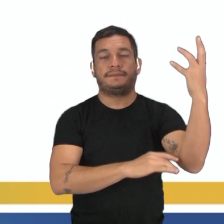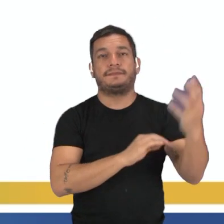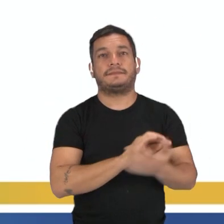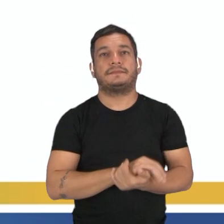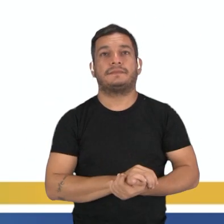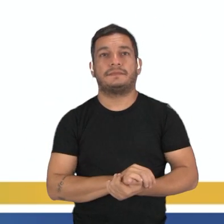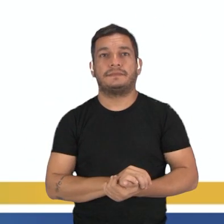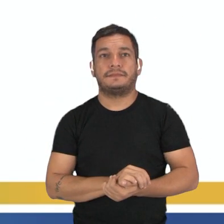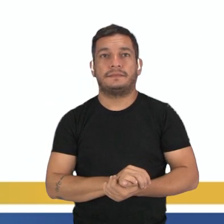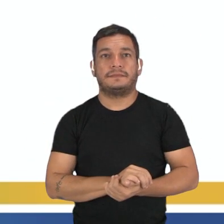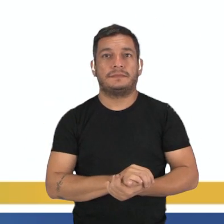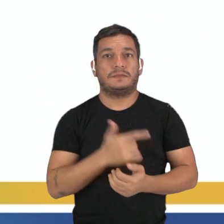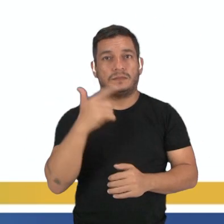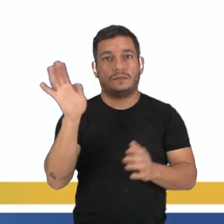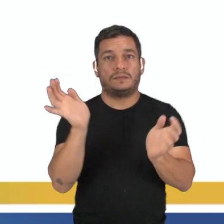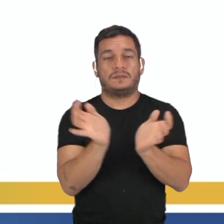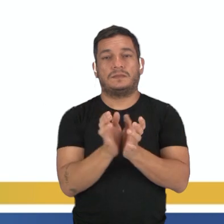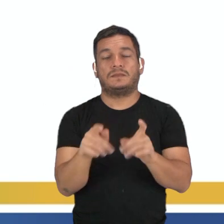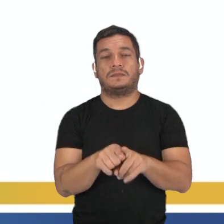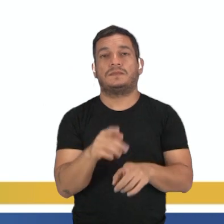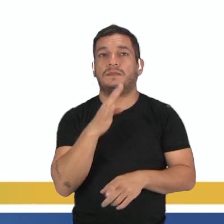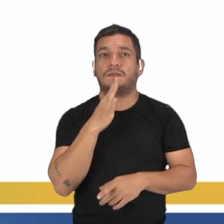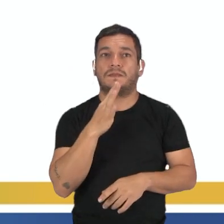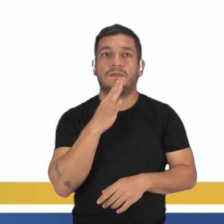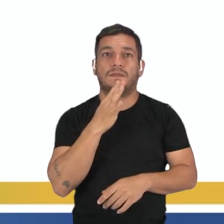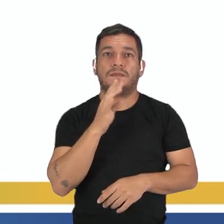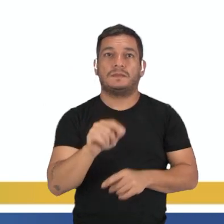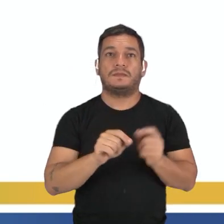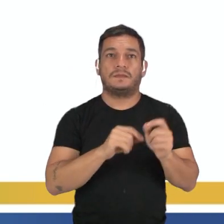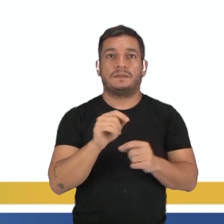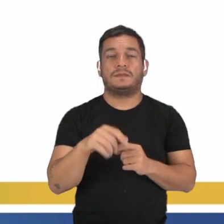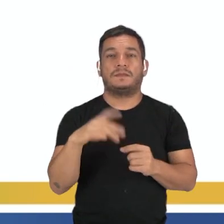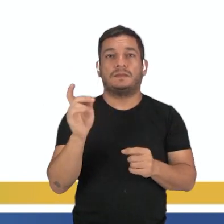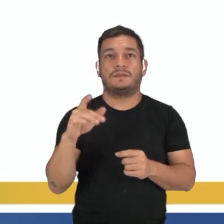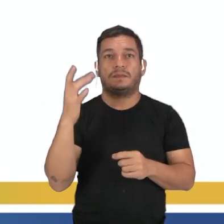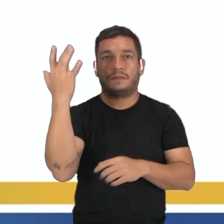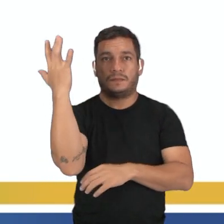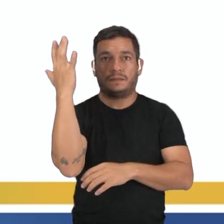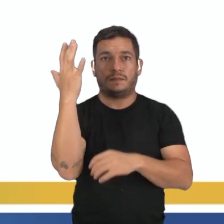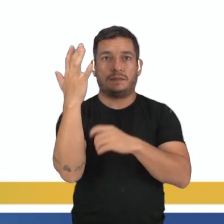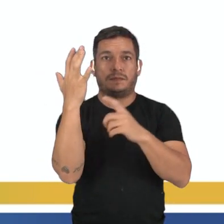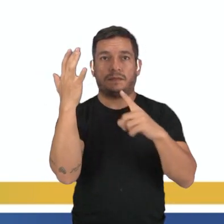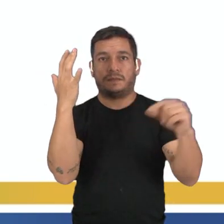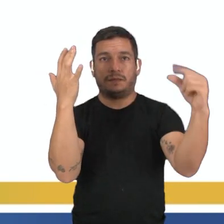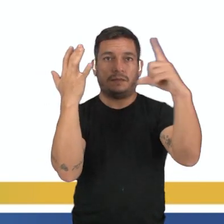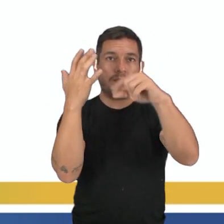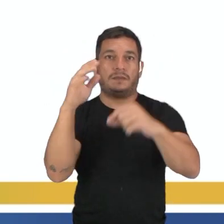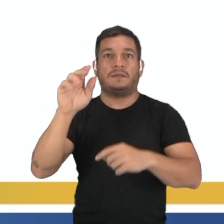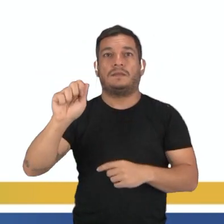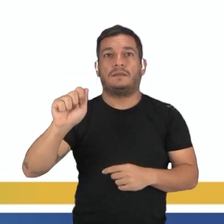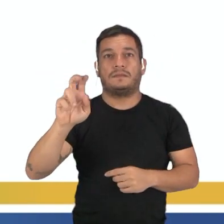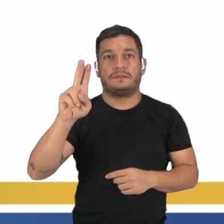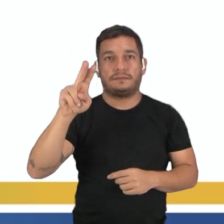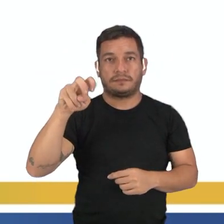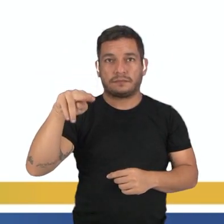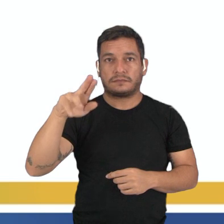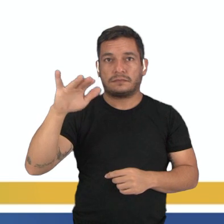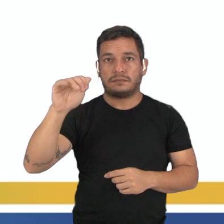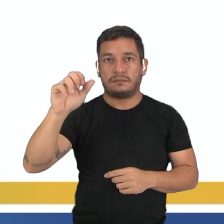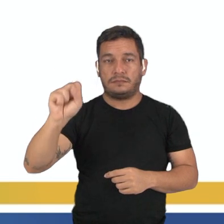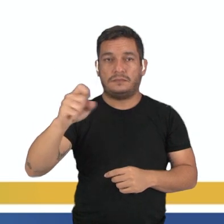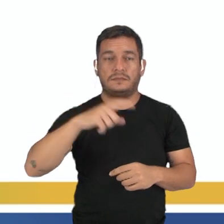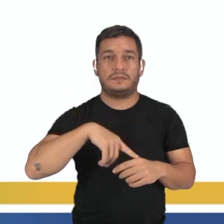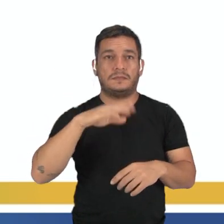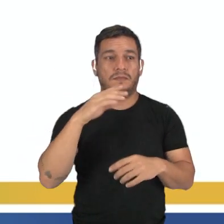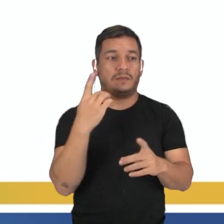E aqui, outro grupo que é bem conhecido é o grupo das Samambaias e das Avencas, né, que nós encontramos de uma forma bastante